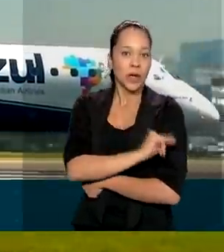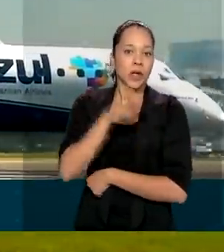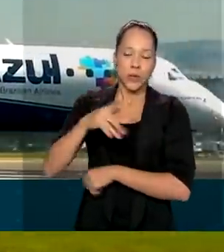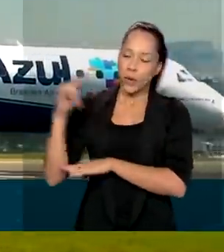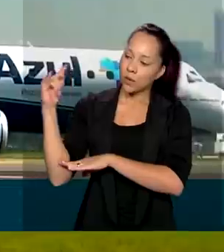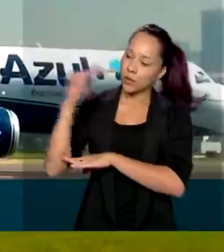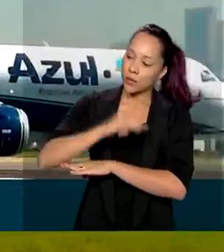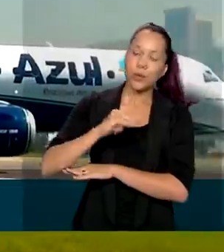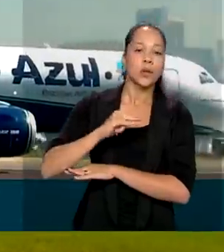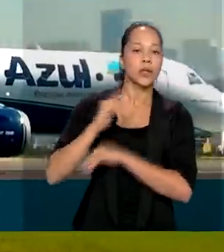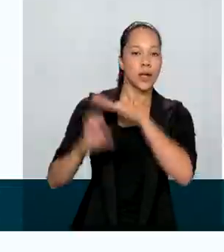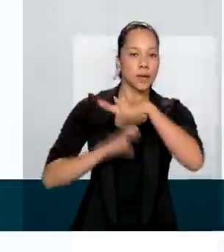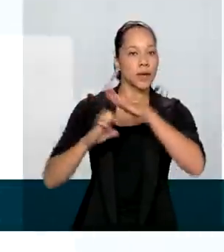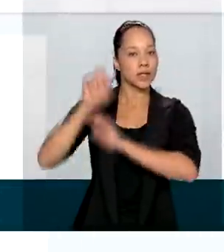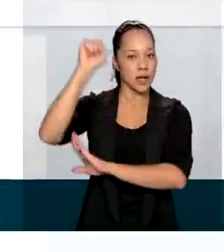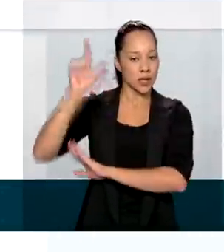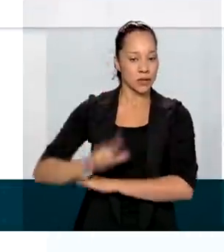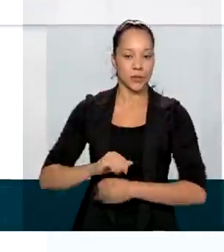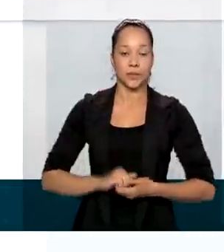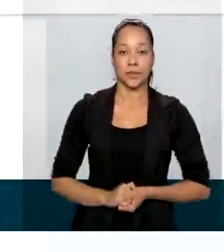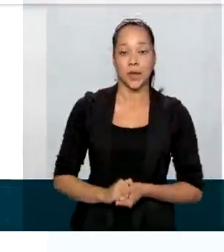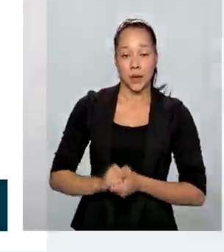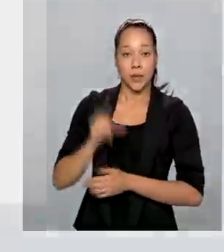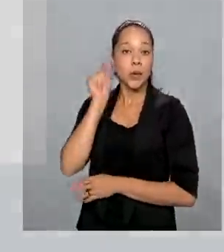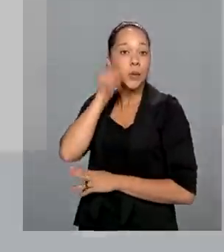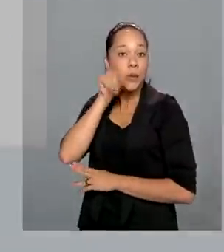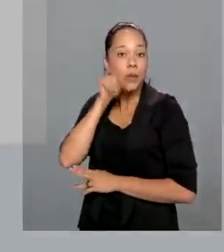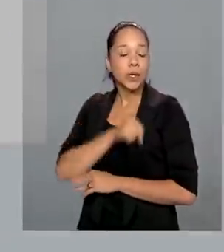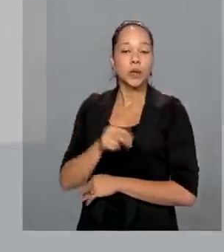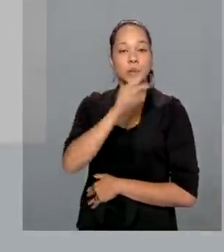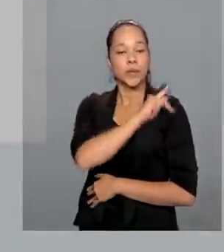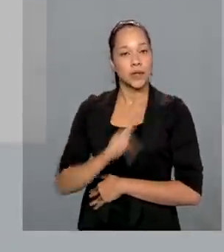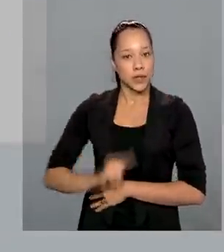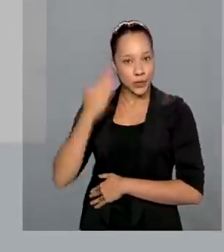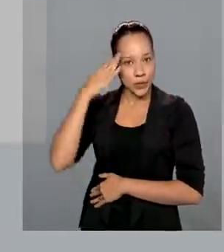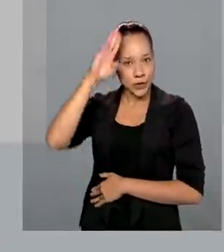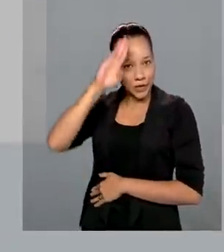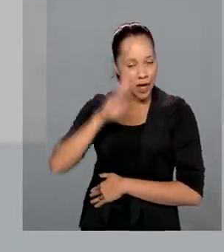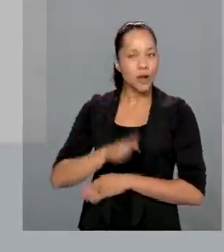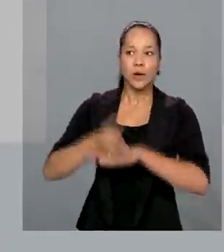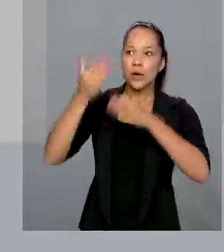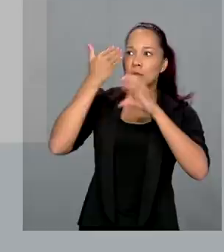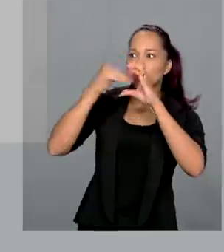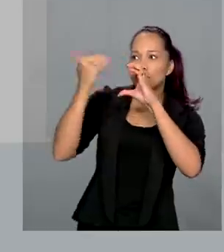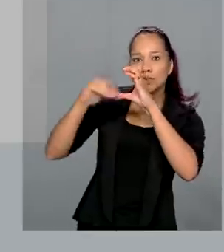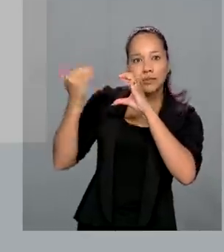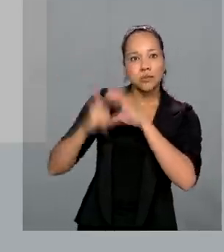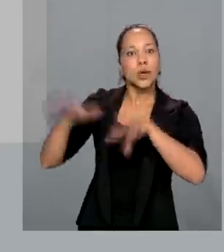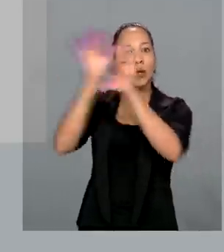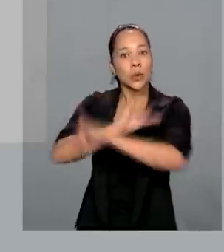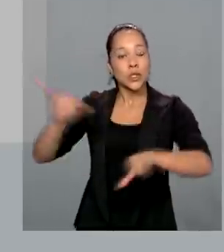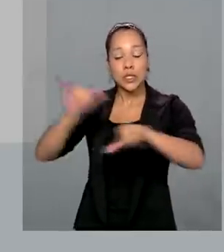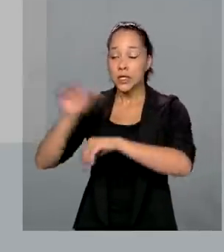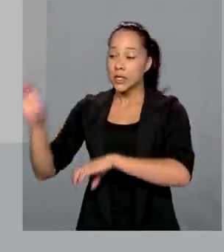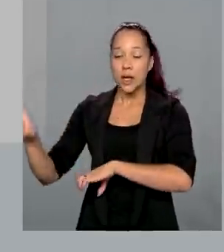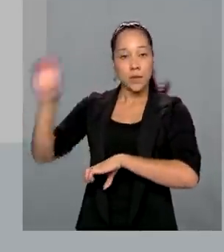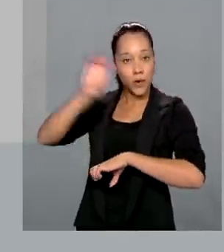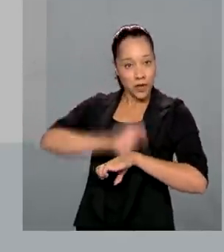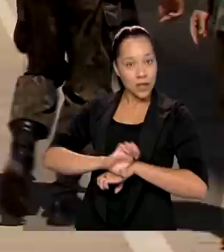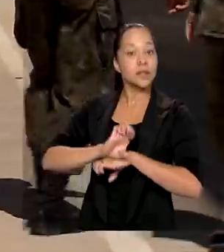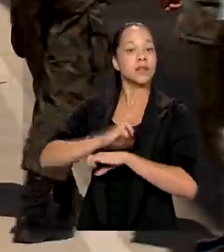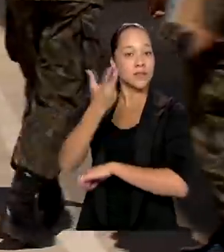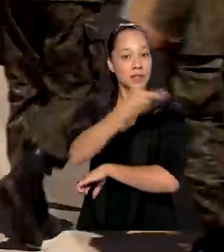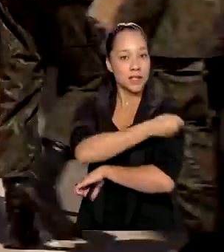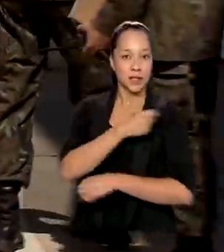aeronave da empresa Azul. Pelo Twitter, o presidente Jair Bolsonaro compartilhou a notícia sobre a importação da vacina de Oxford.